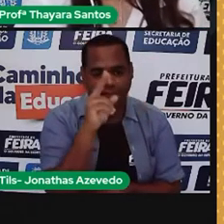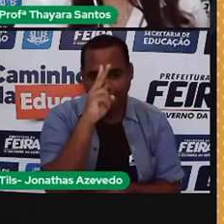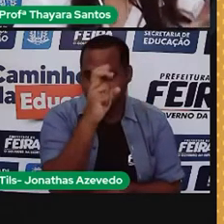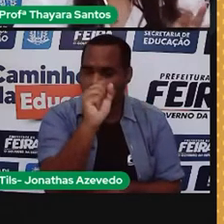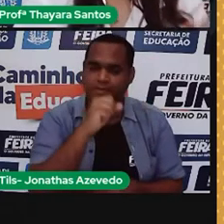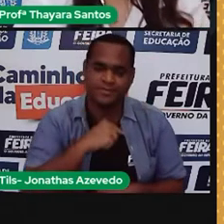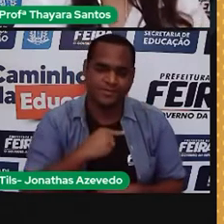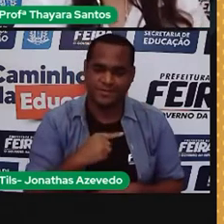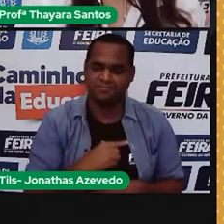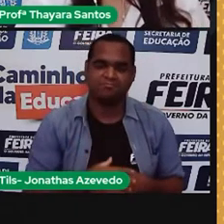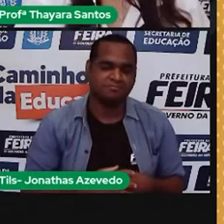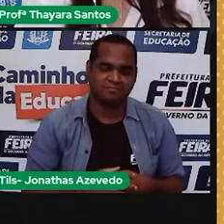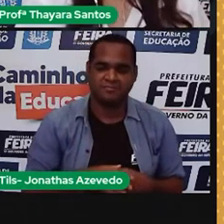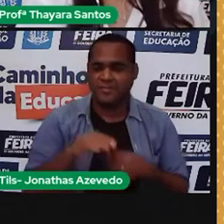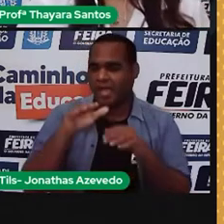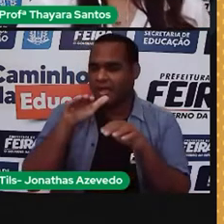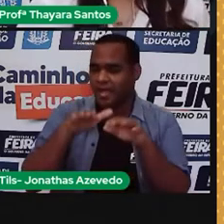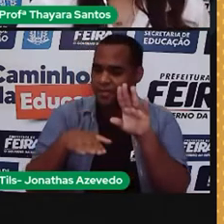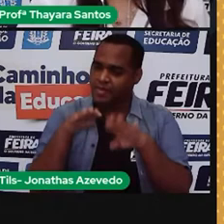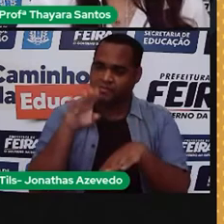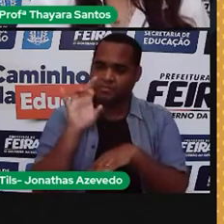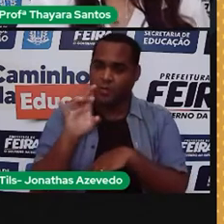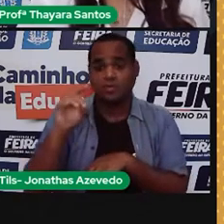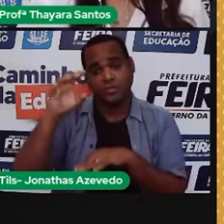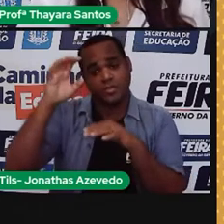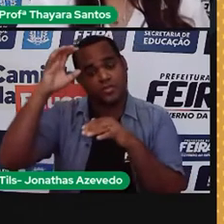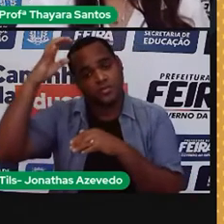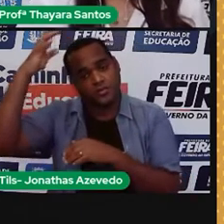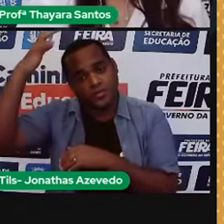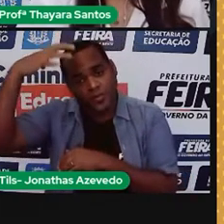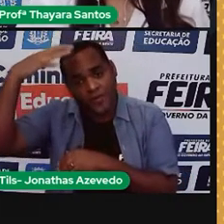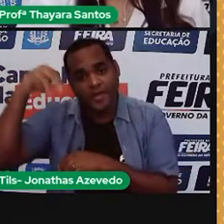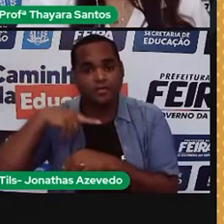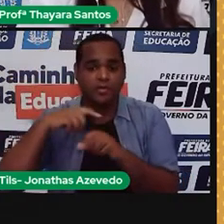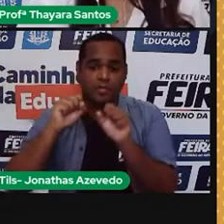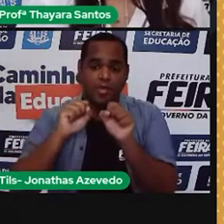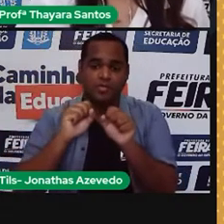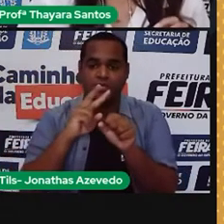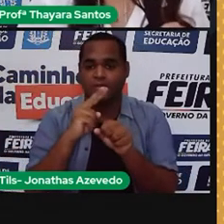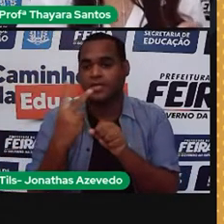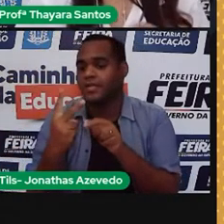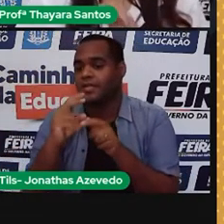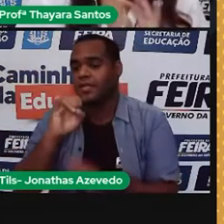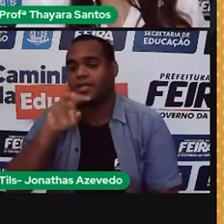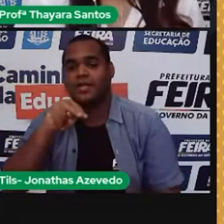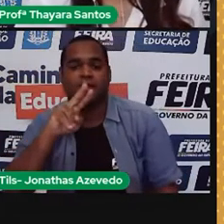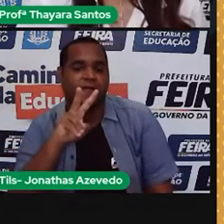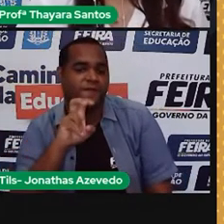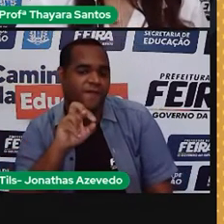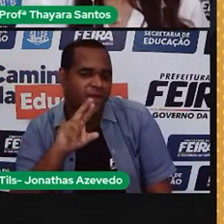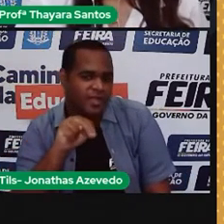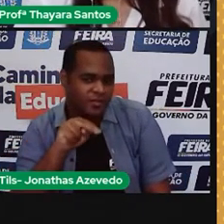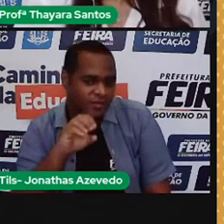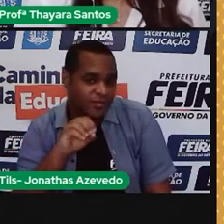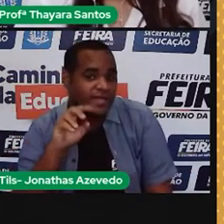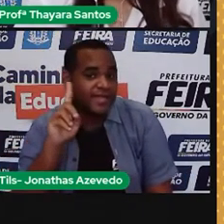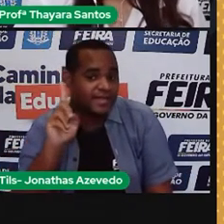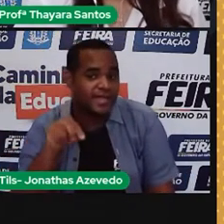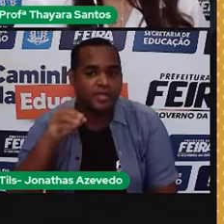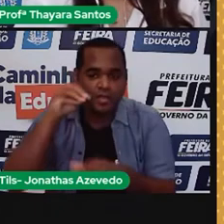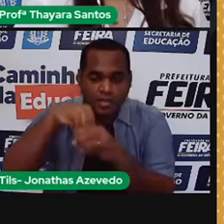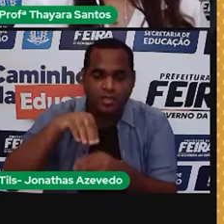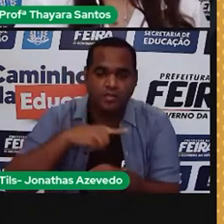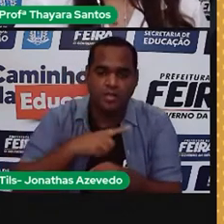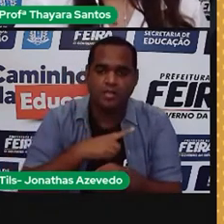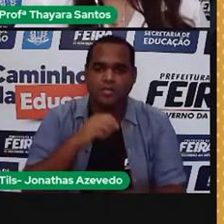essa daqui é só uma média de um chuveiro que pode estar na posição inverno, numa corrente de 110 watts, tá?